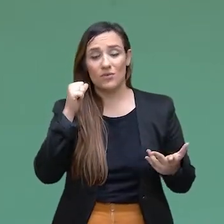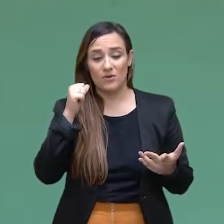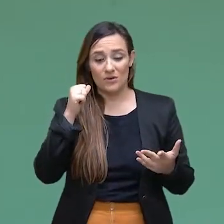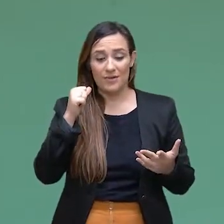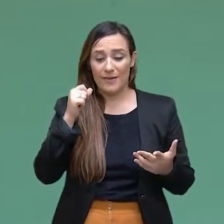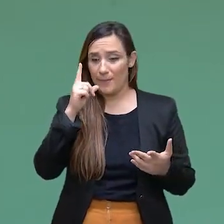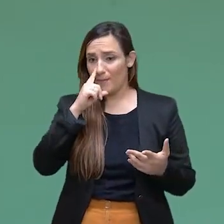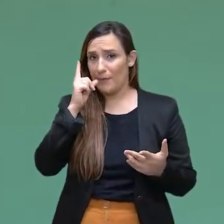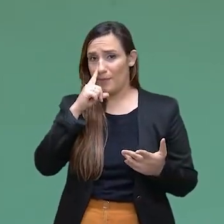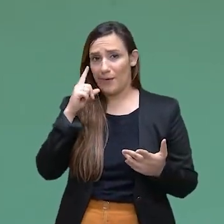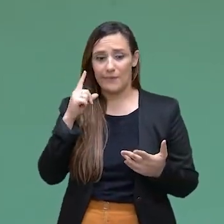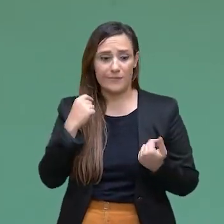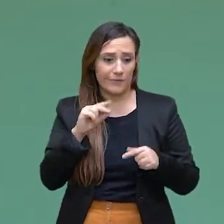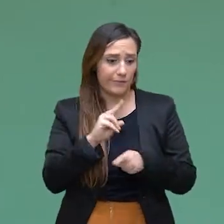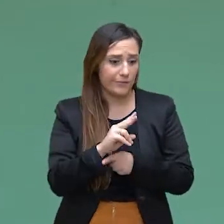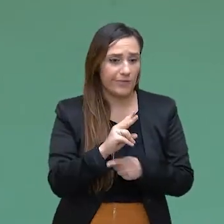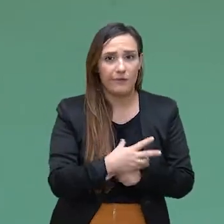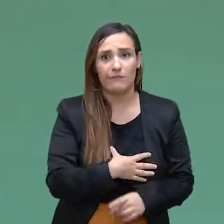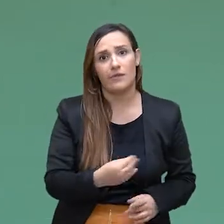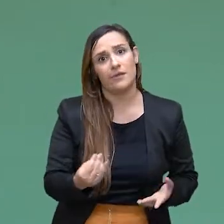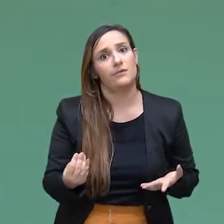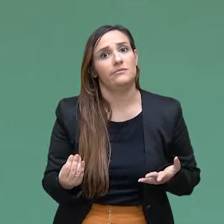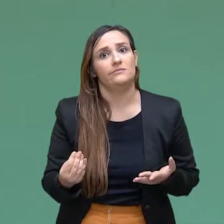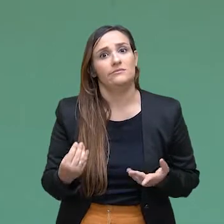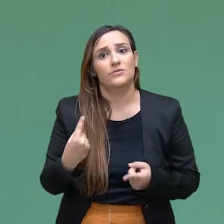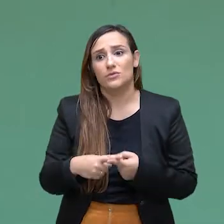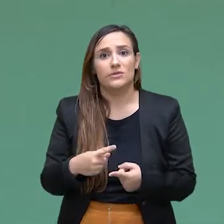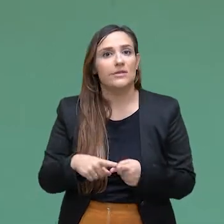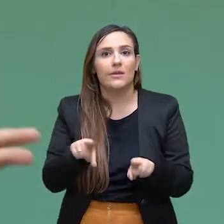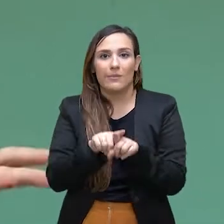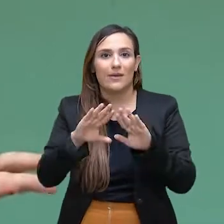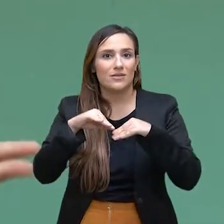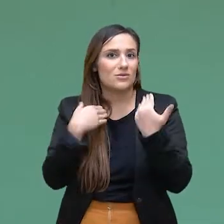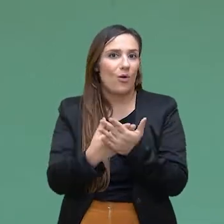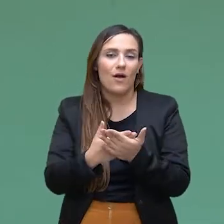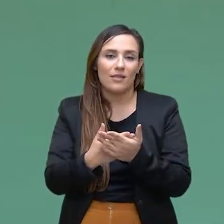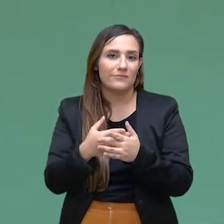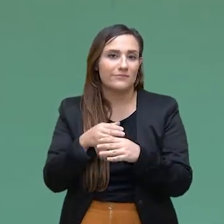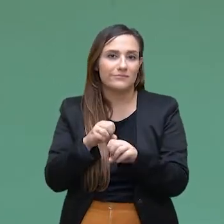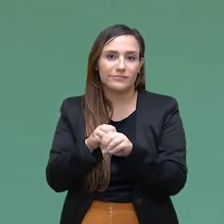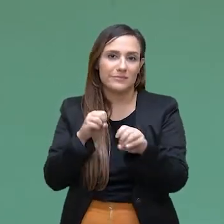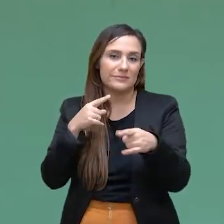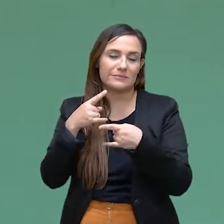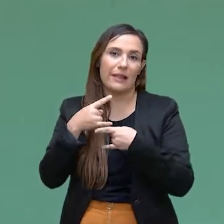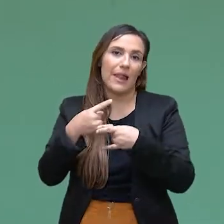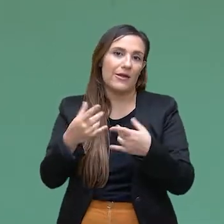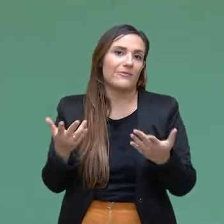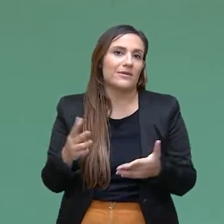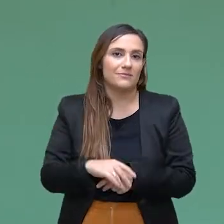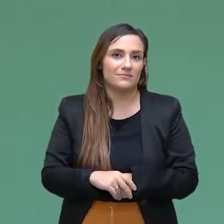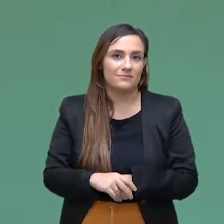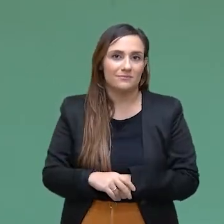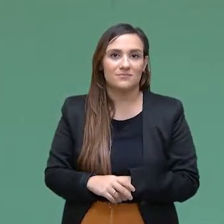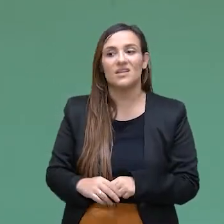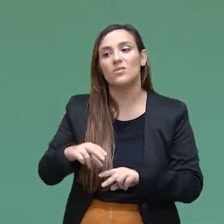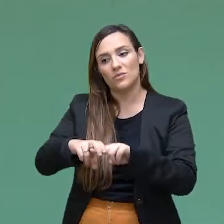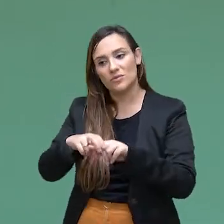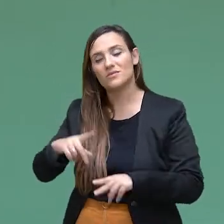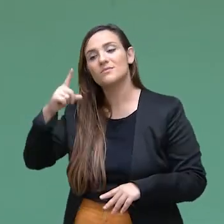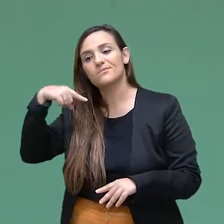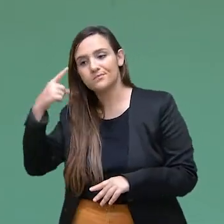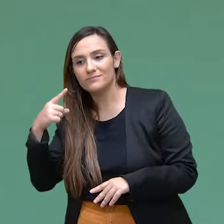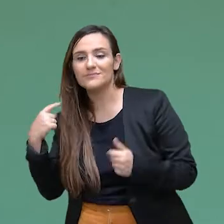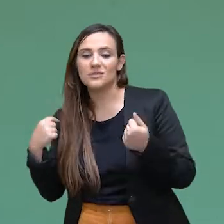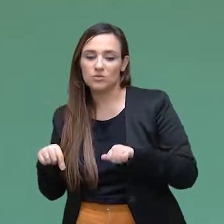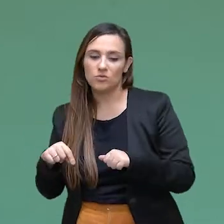precisavam de alguém que acompanhasse. Então, quem é hoje, quem é advogado autônomo, teve essa liberdade